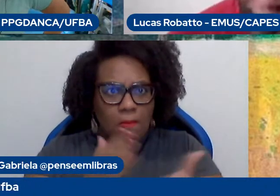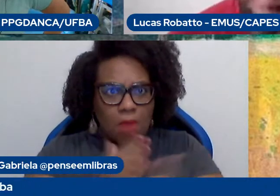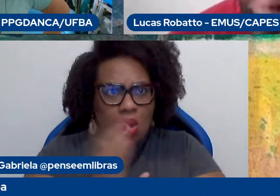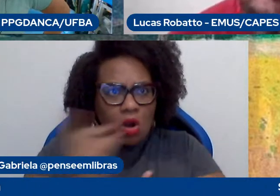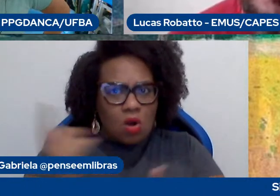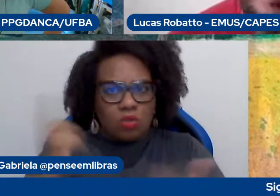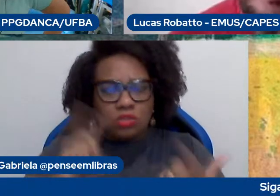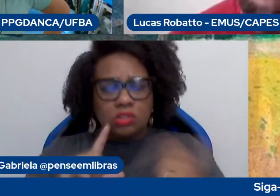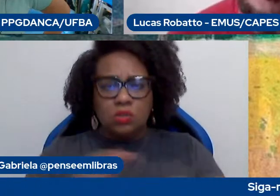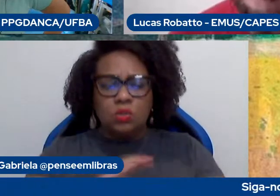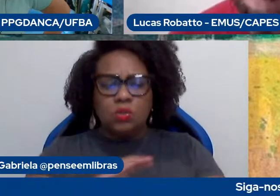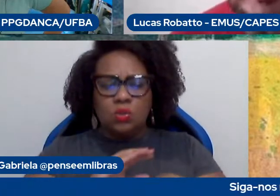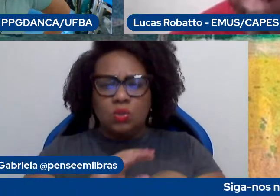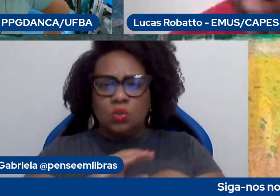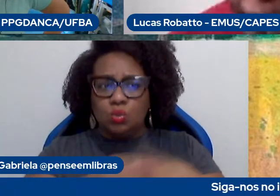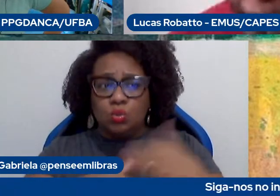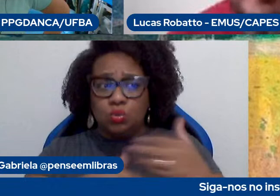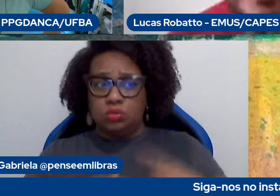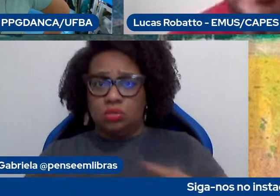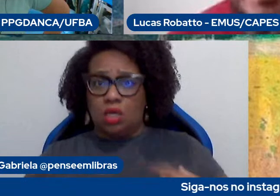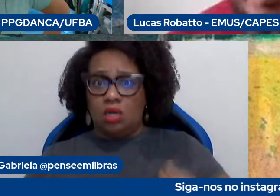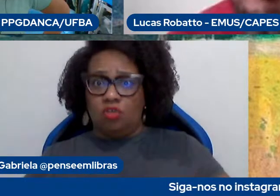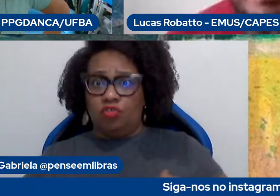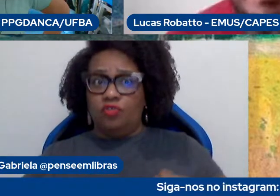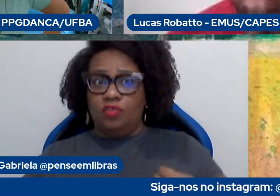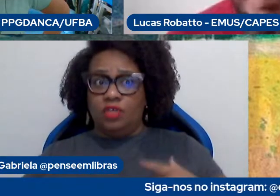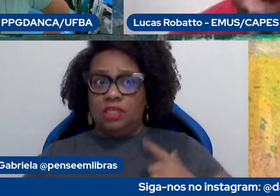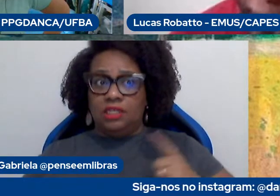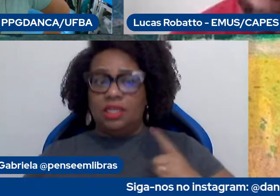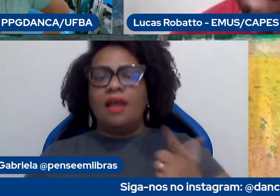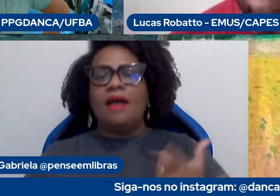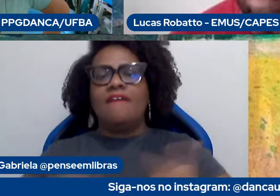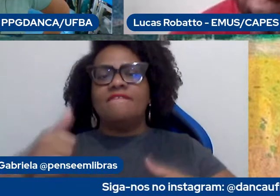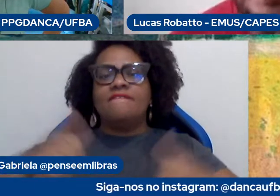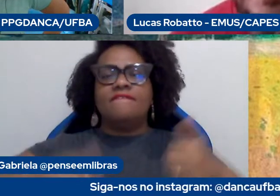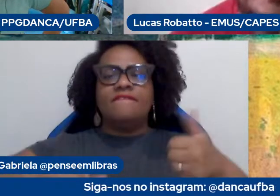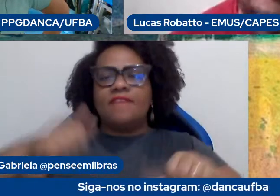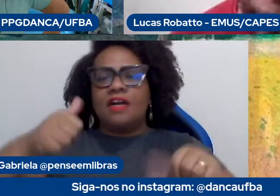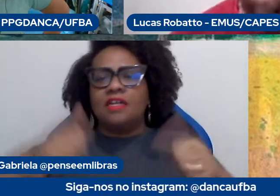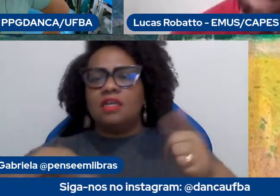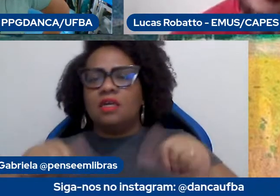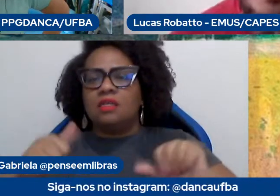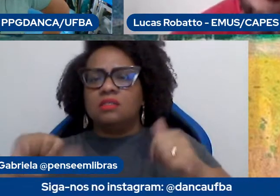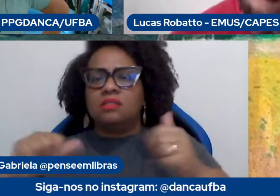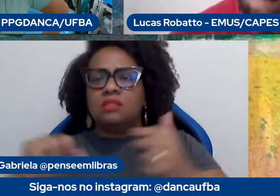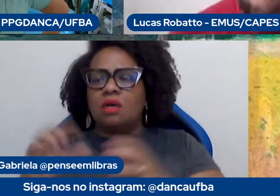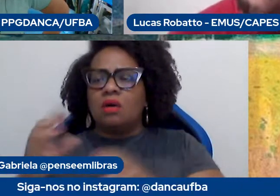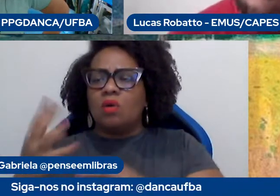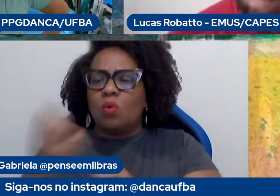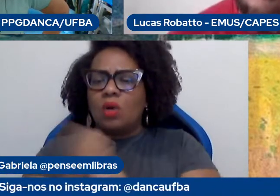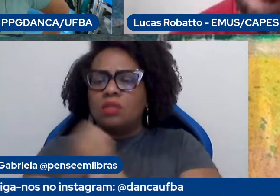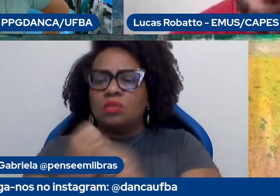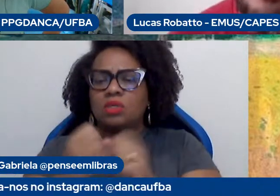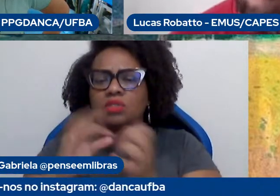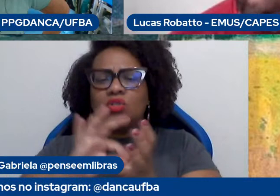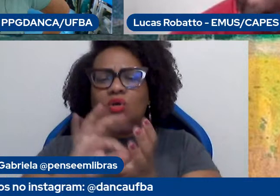tá lá, o curso existe. e aí vem a avaliação quadrenal e baixa a nota desse curso para 3. Aí você tem que